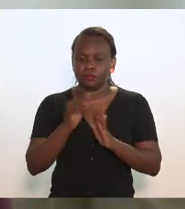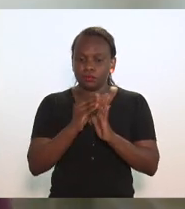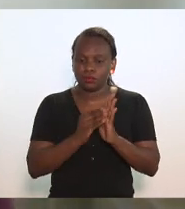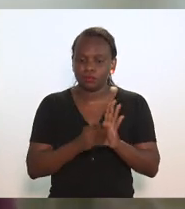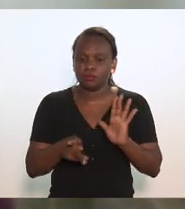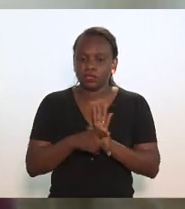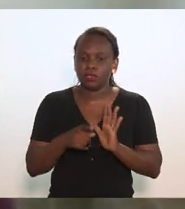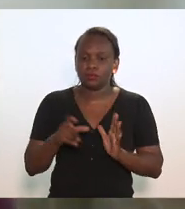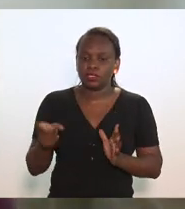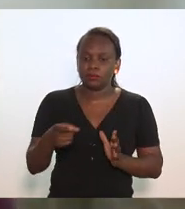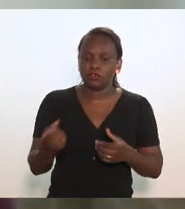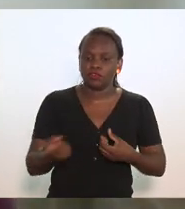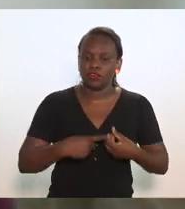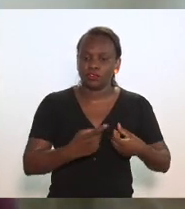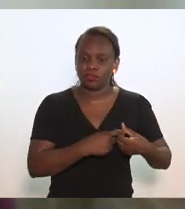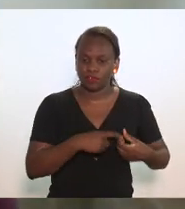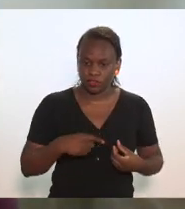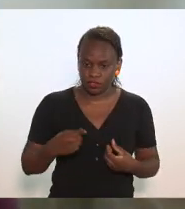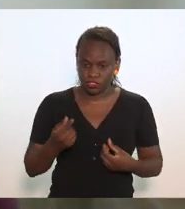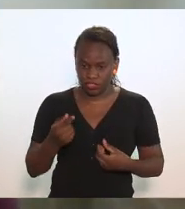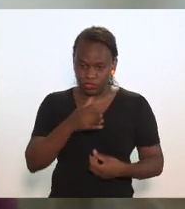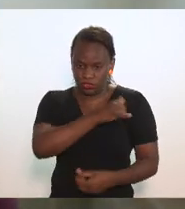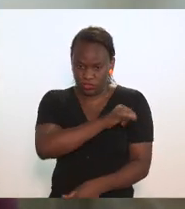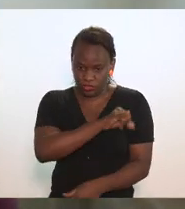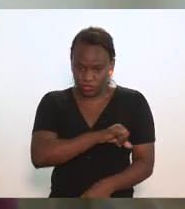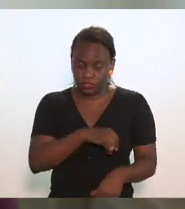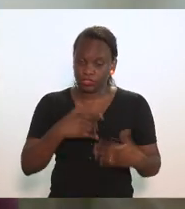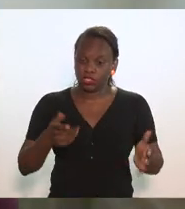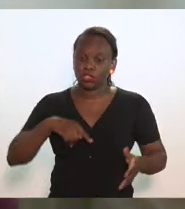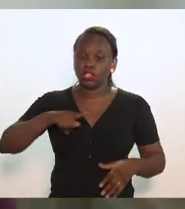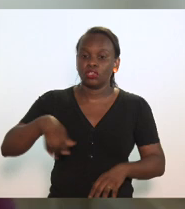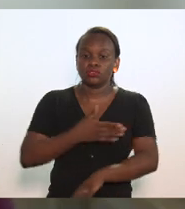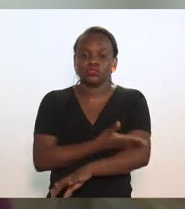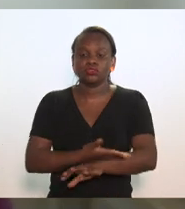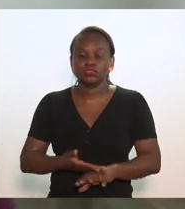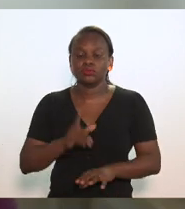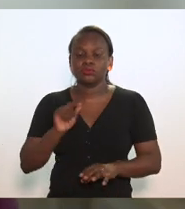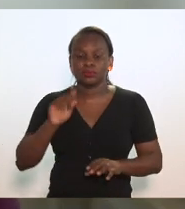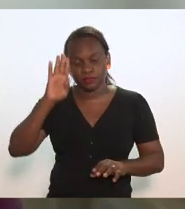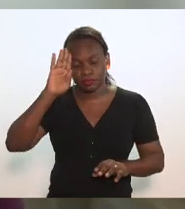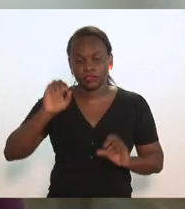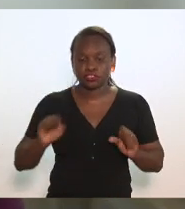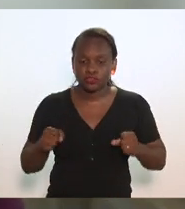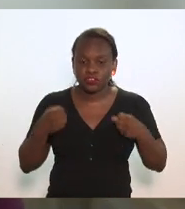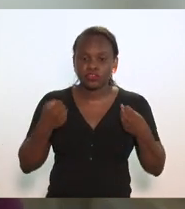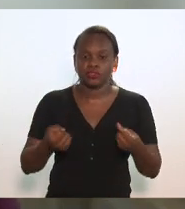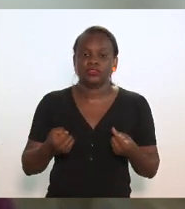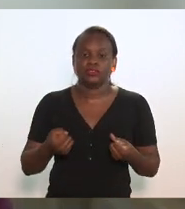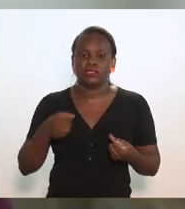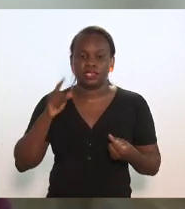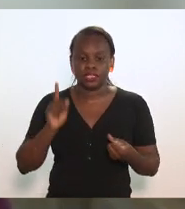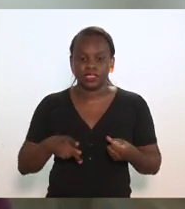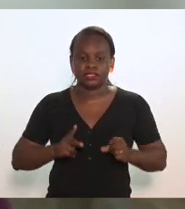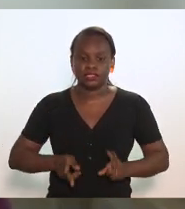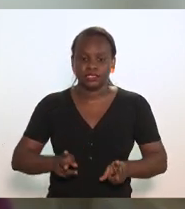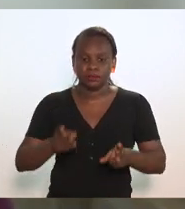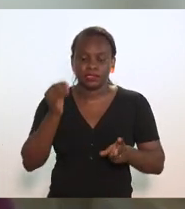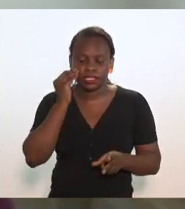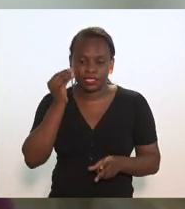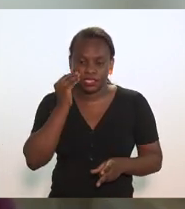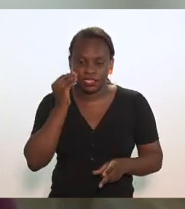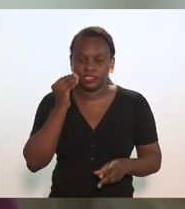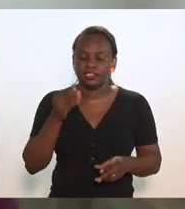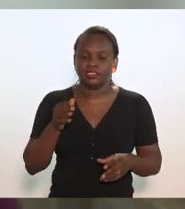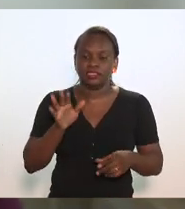fiscal. E como é de hábito nosso, o esforço maior é sempre de tentar